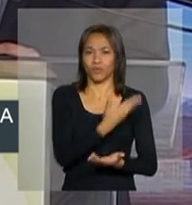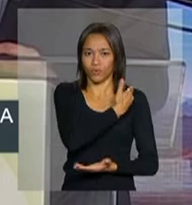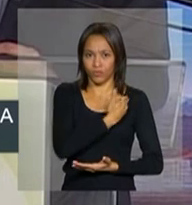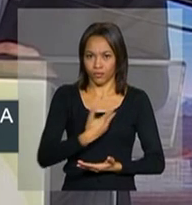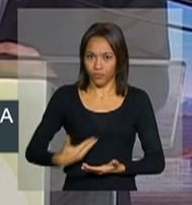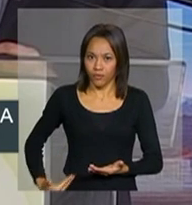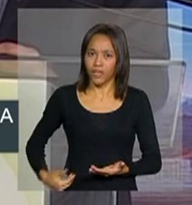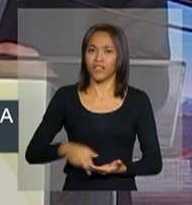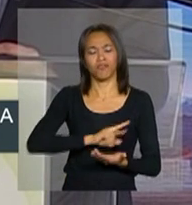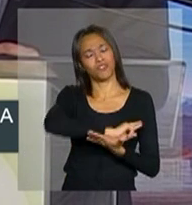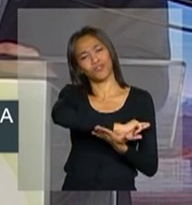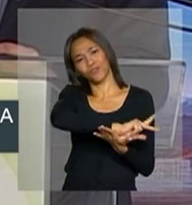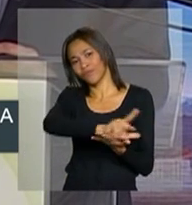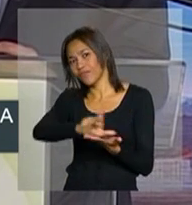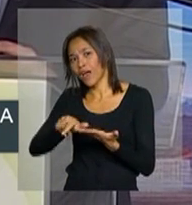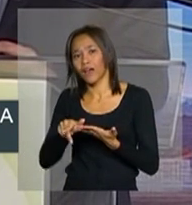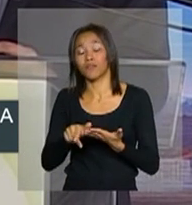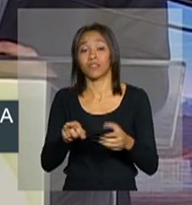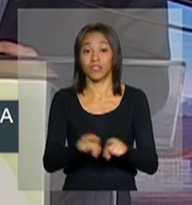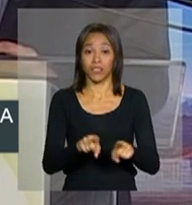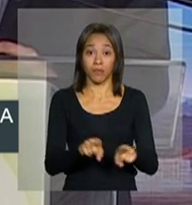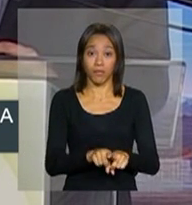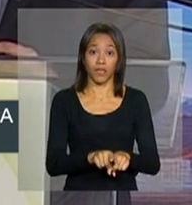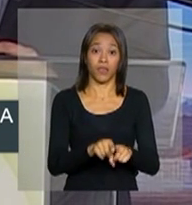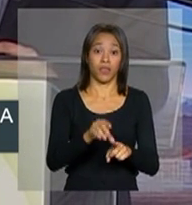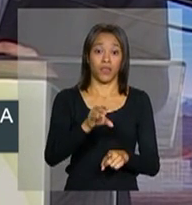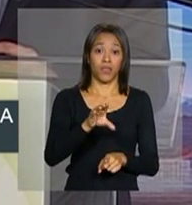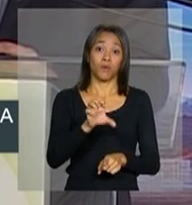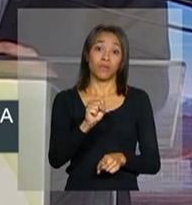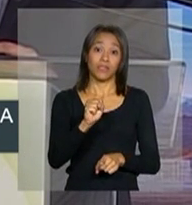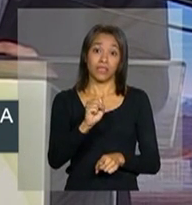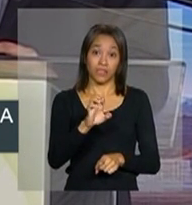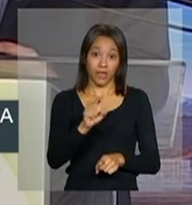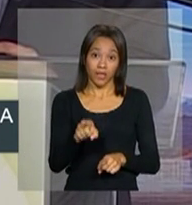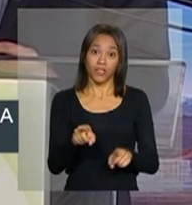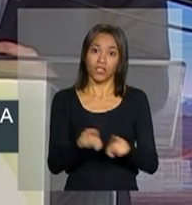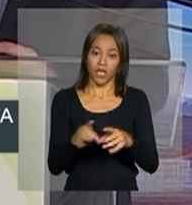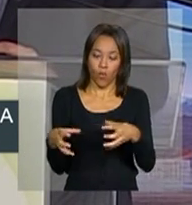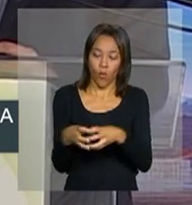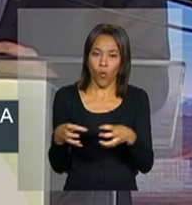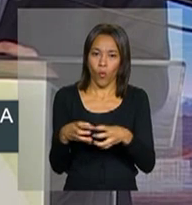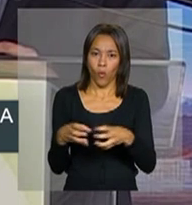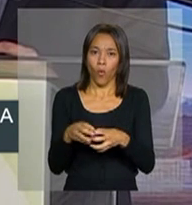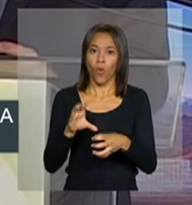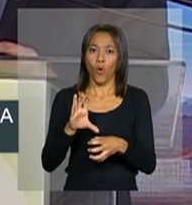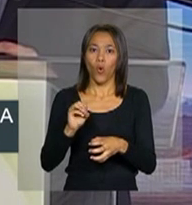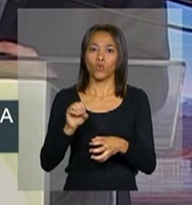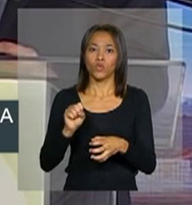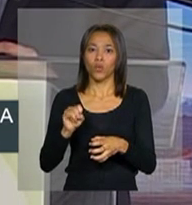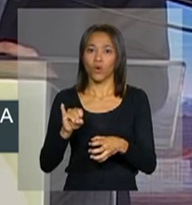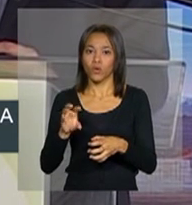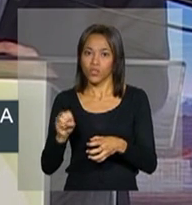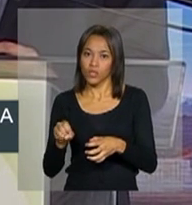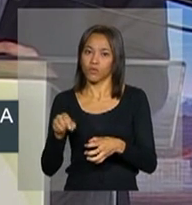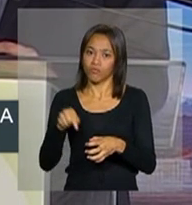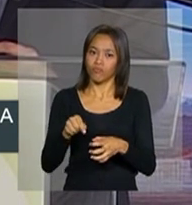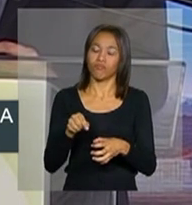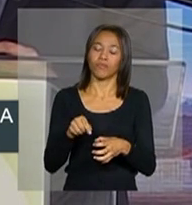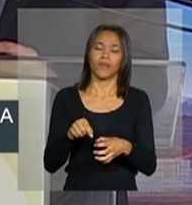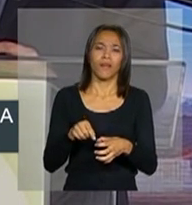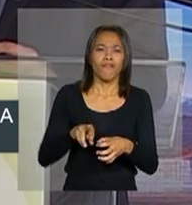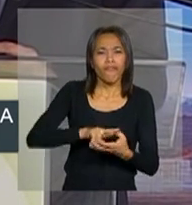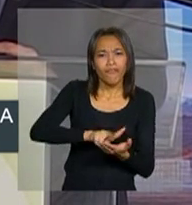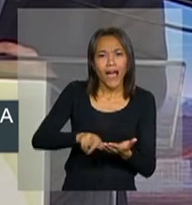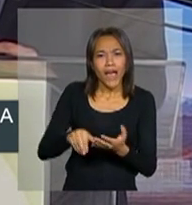governamentais e o SESTE consórcio estreito de energia aqui se instalaram diversos